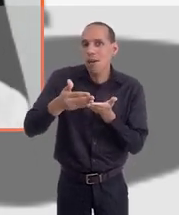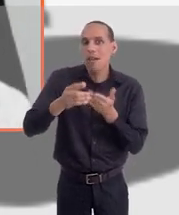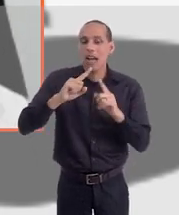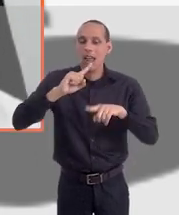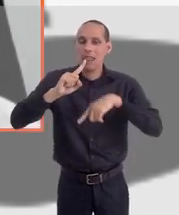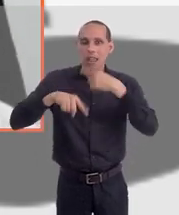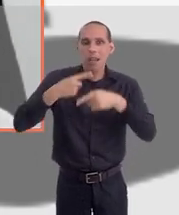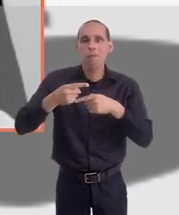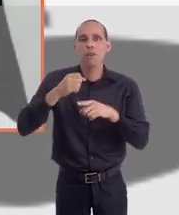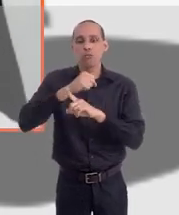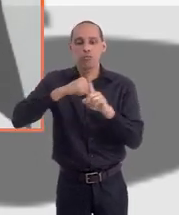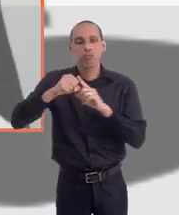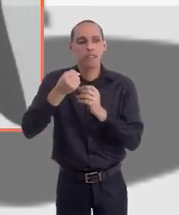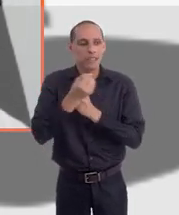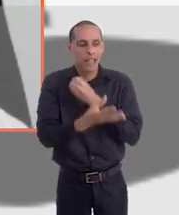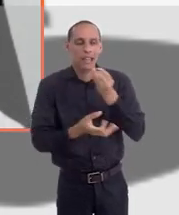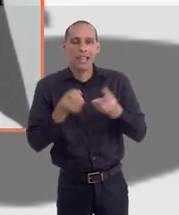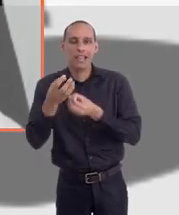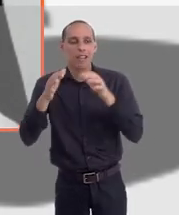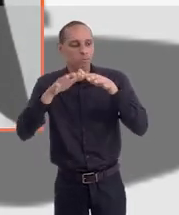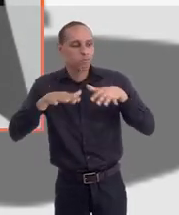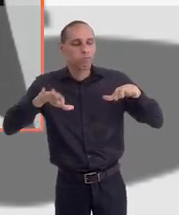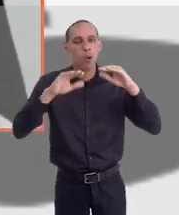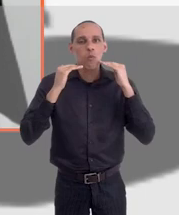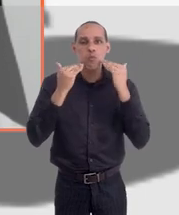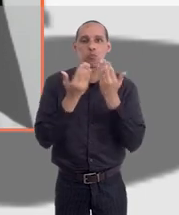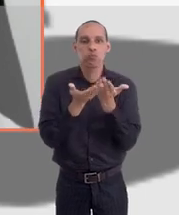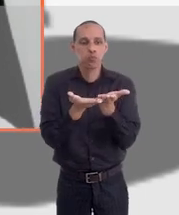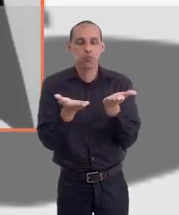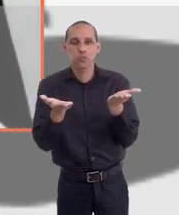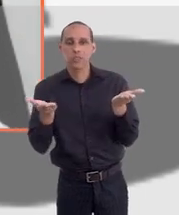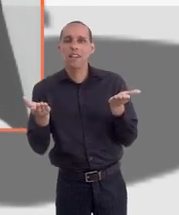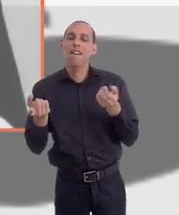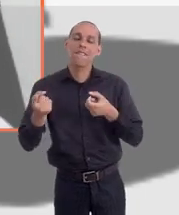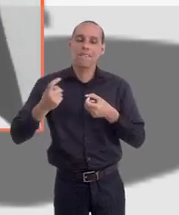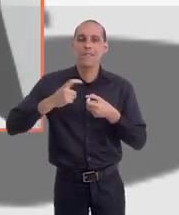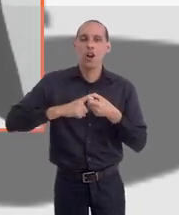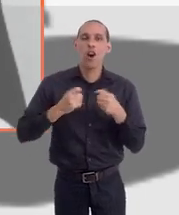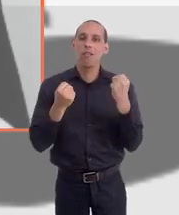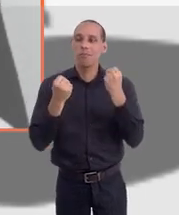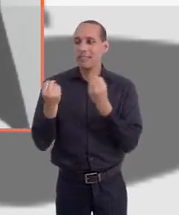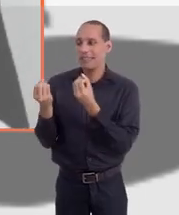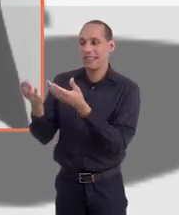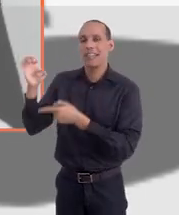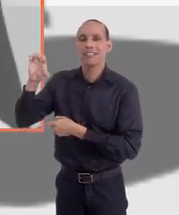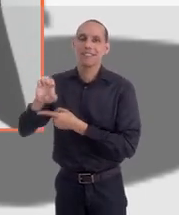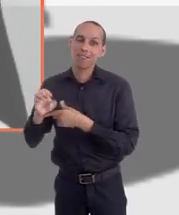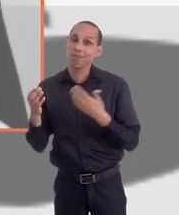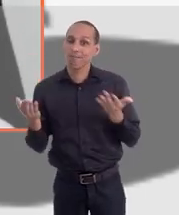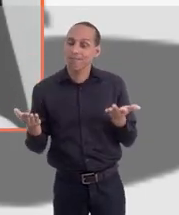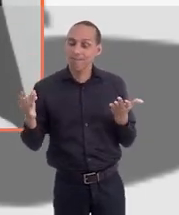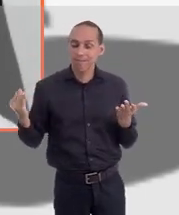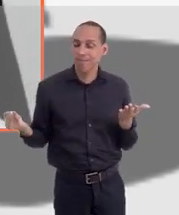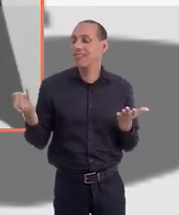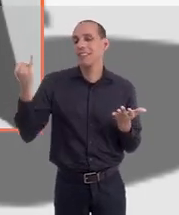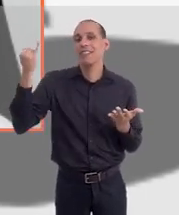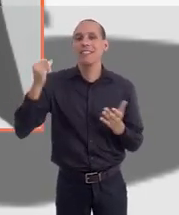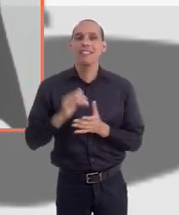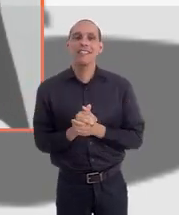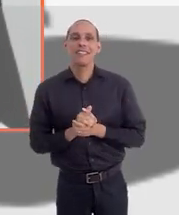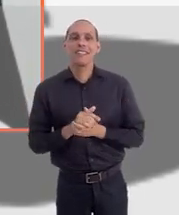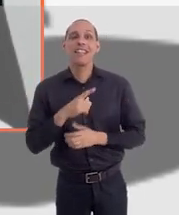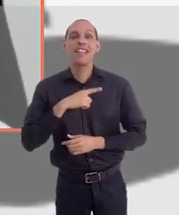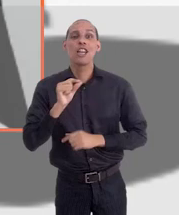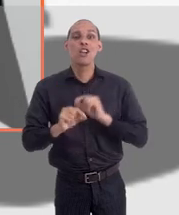bandeirante, para depois levar a parte social para essa comunidade e, assim, restabelecer o poder do Estado. Então, é fundamental